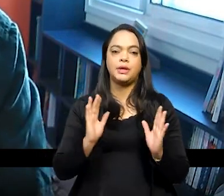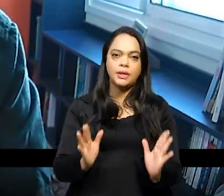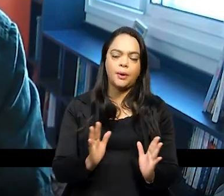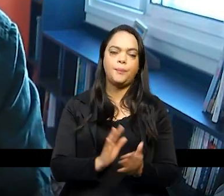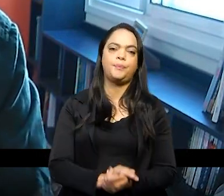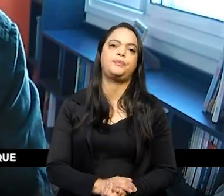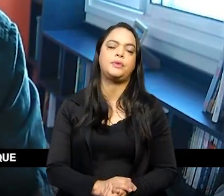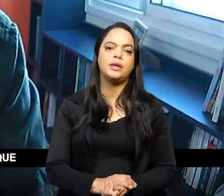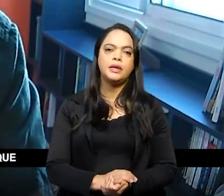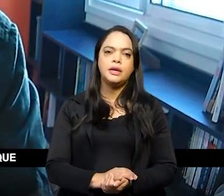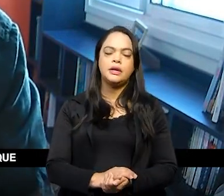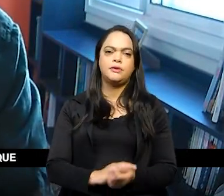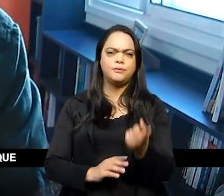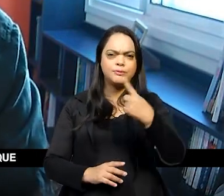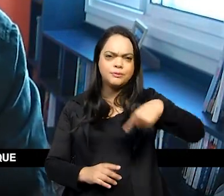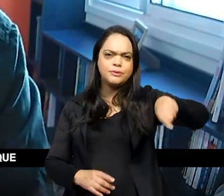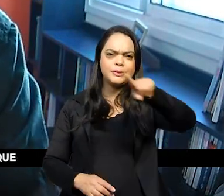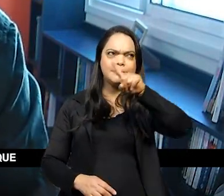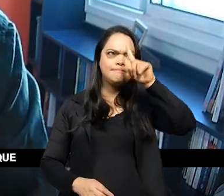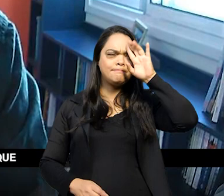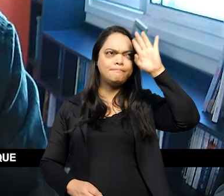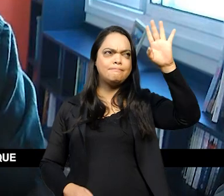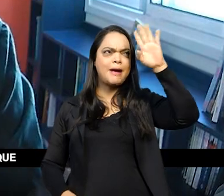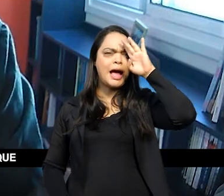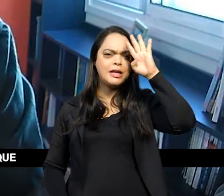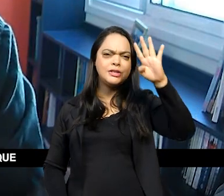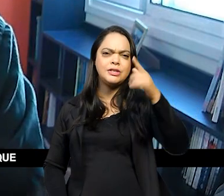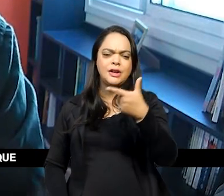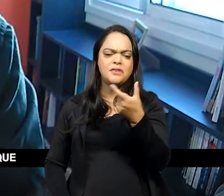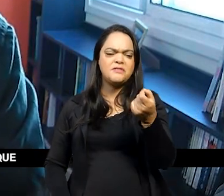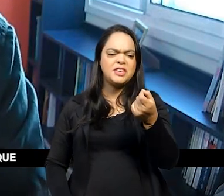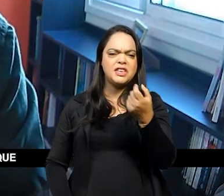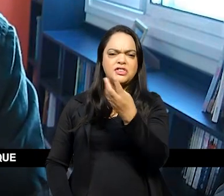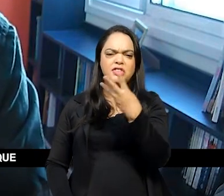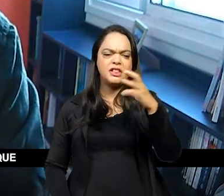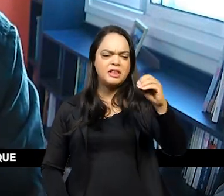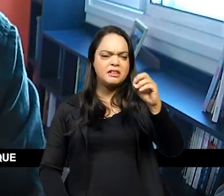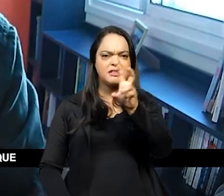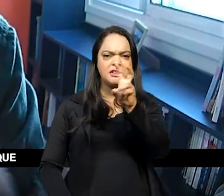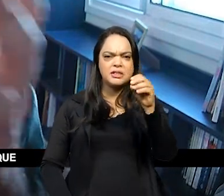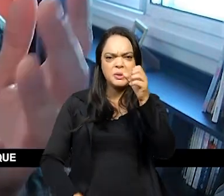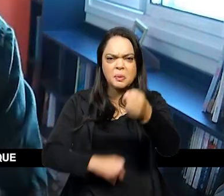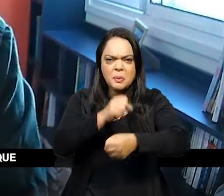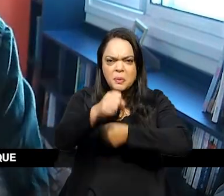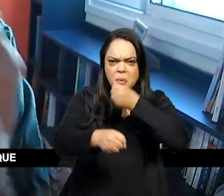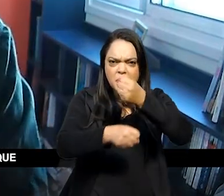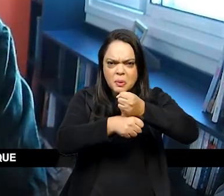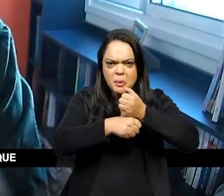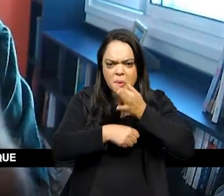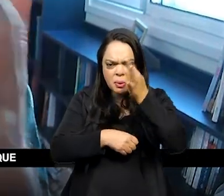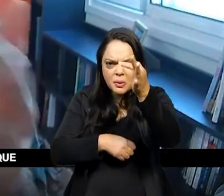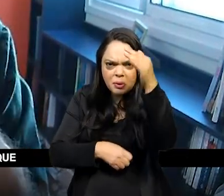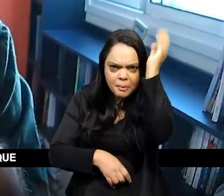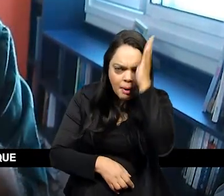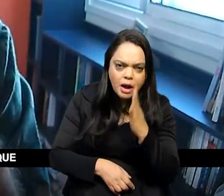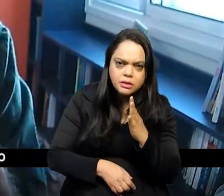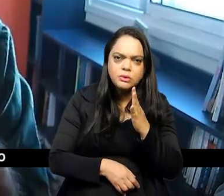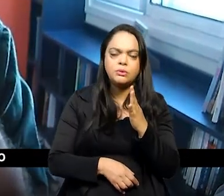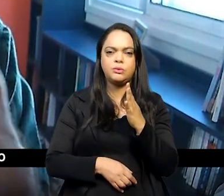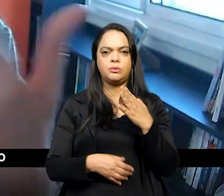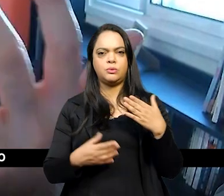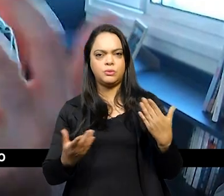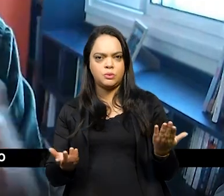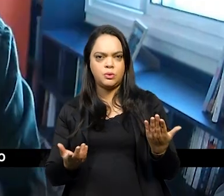seguinte vocês conseguem imaginar daqui a 20, 30, 50 anos pode ser agora mesmo tem historiador que tá